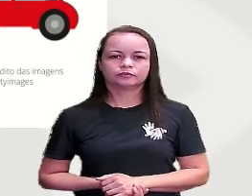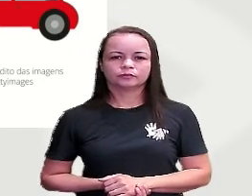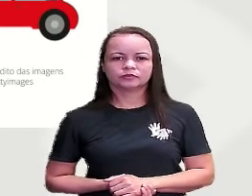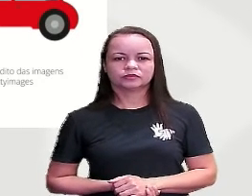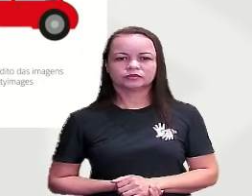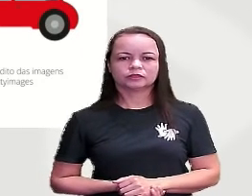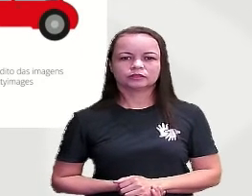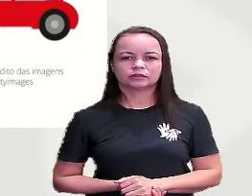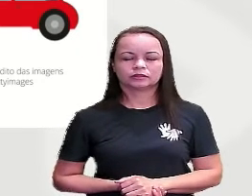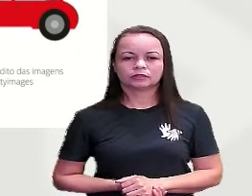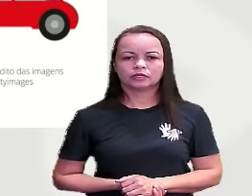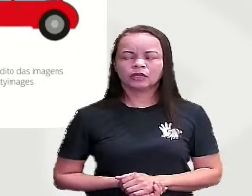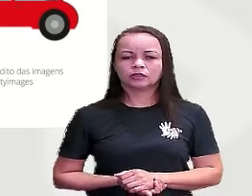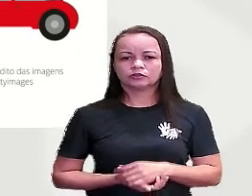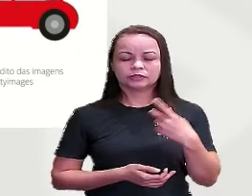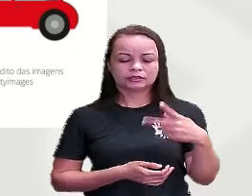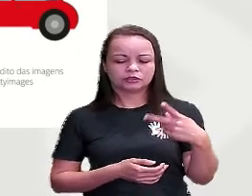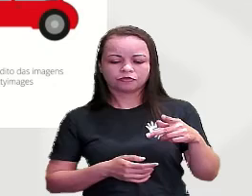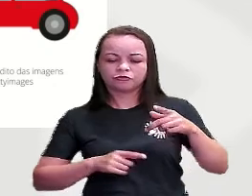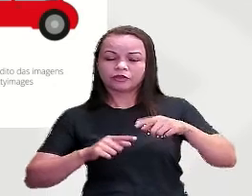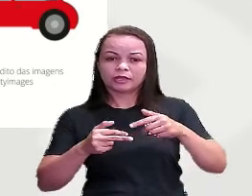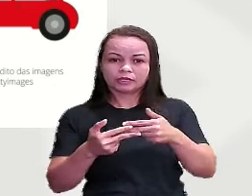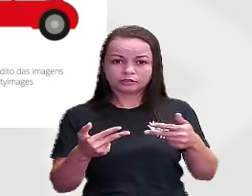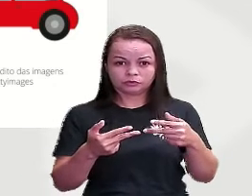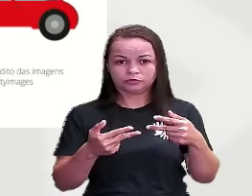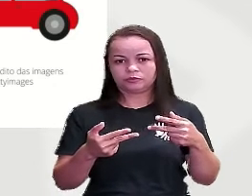Do que são feitos esses objetos?